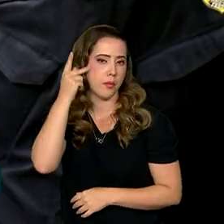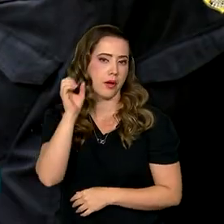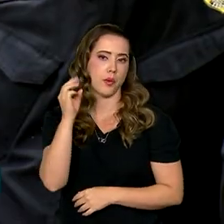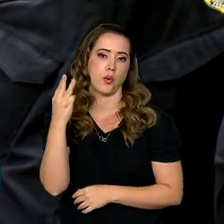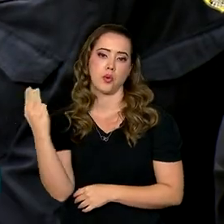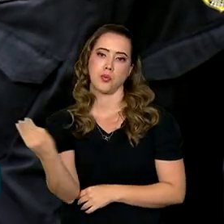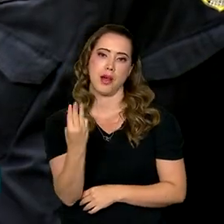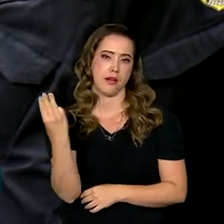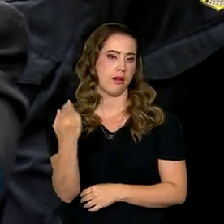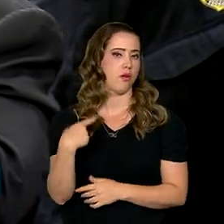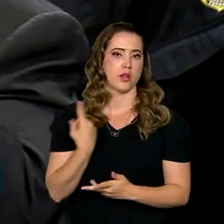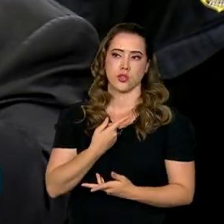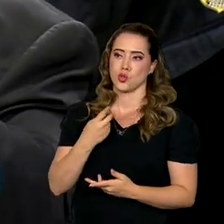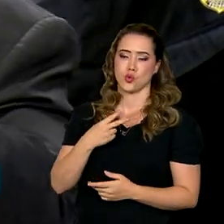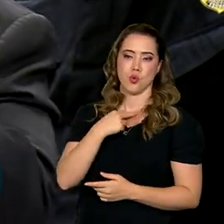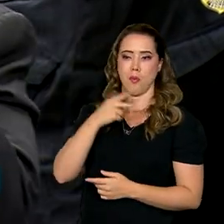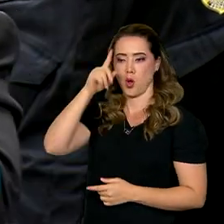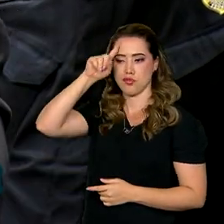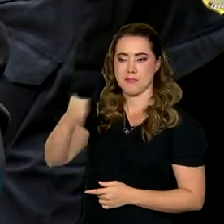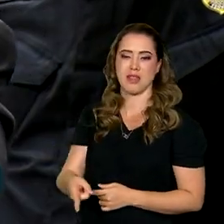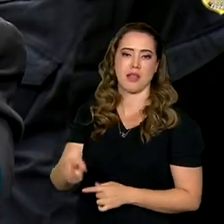do Maranhão. Isso é impossível. Então é operação integrada.